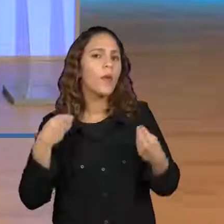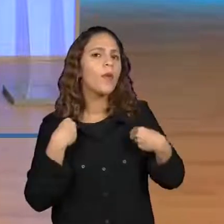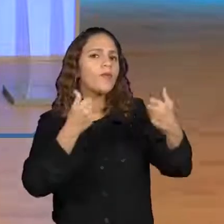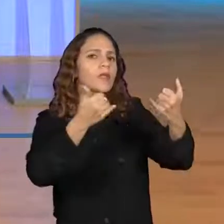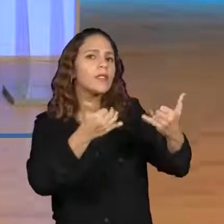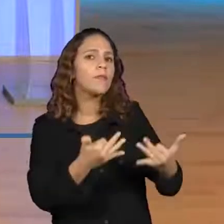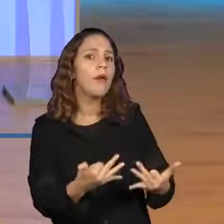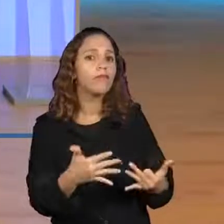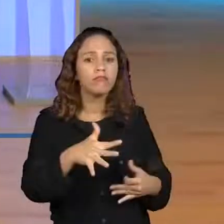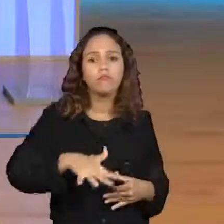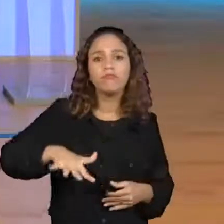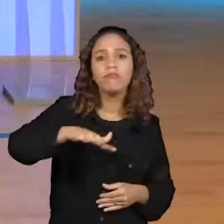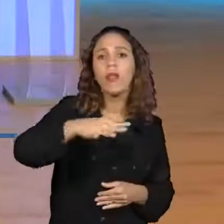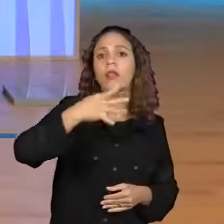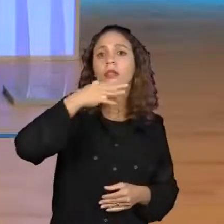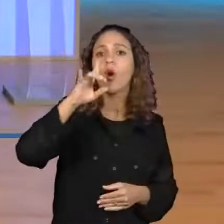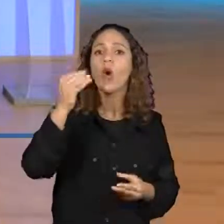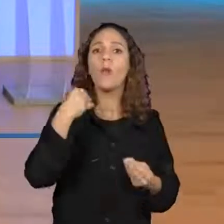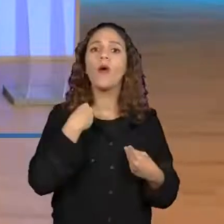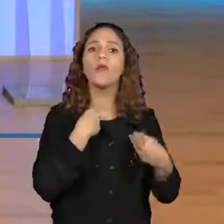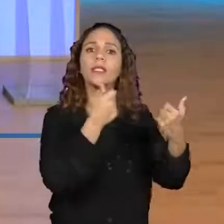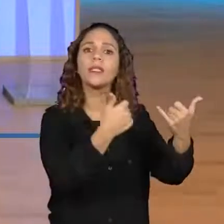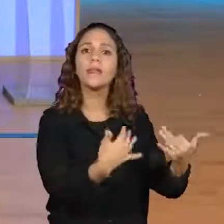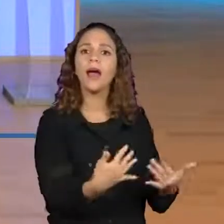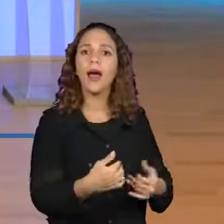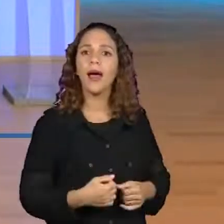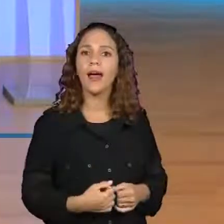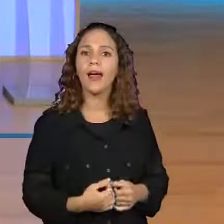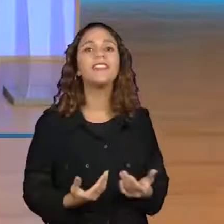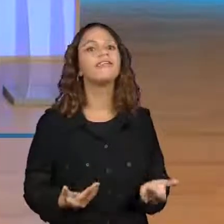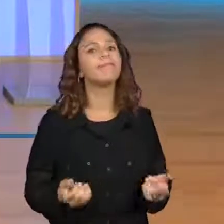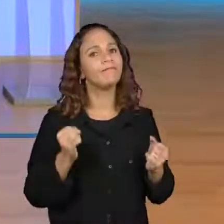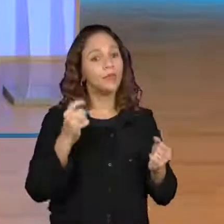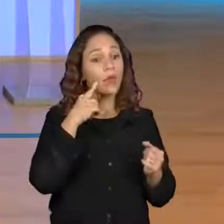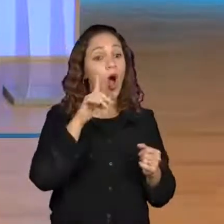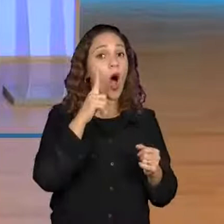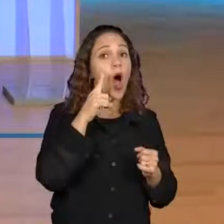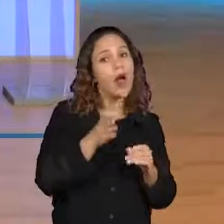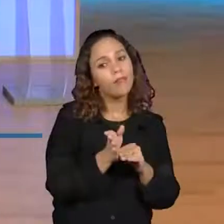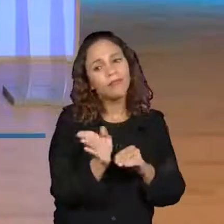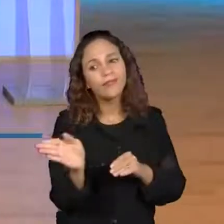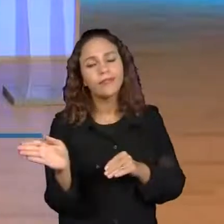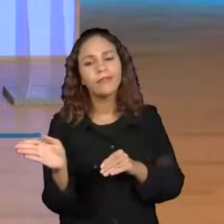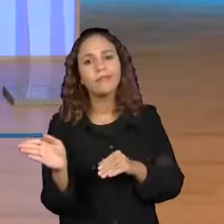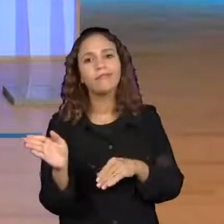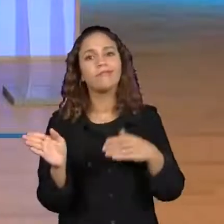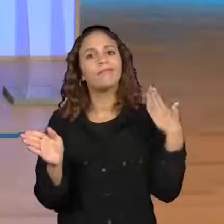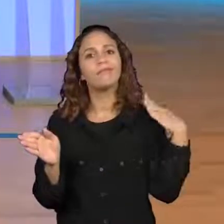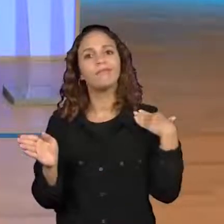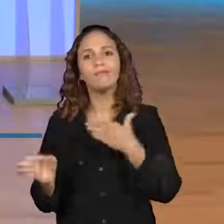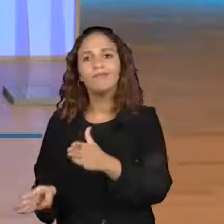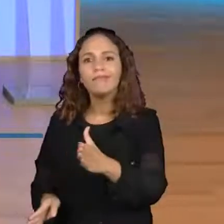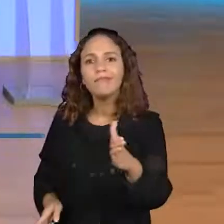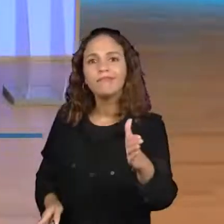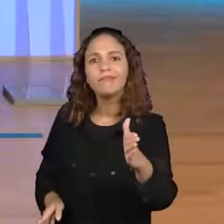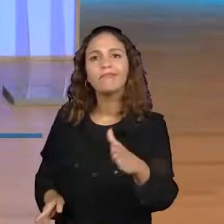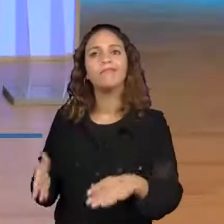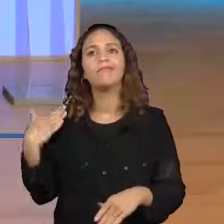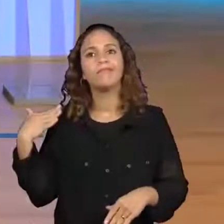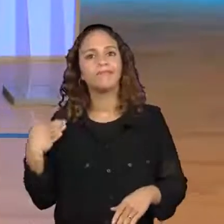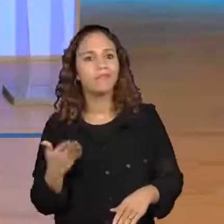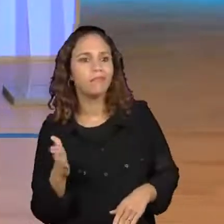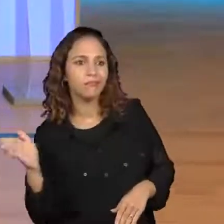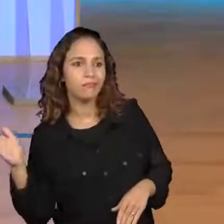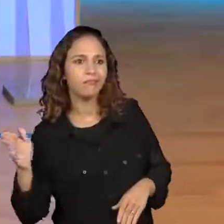Não conhece a região, como fazer para chegar lá? Nós podemos indicar o caminho, mesmo a turminha aí do terceiro ano pode falar, olha, é